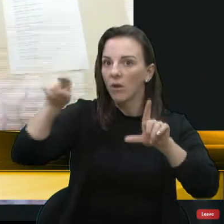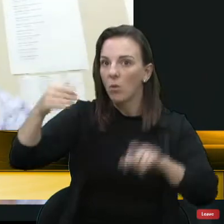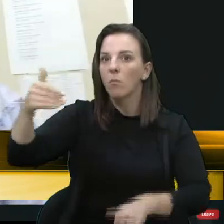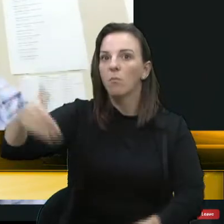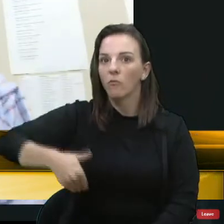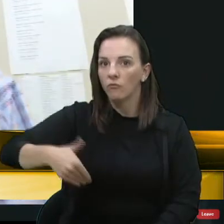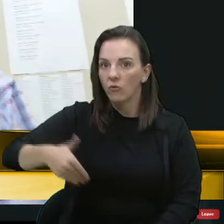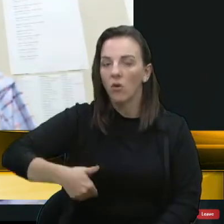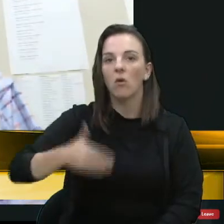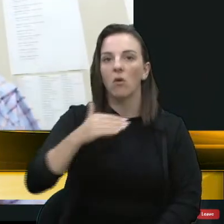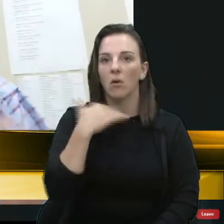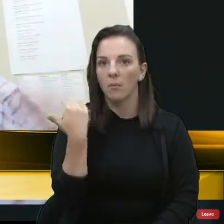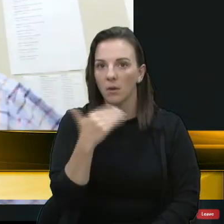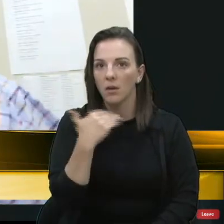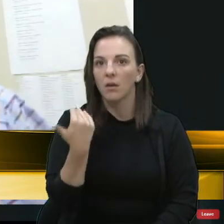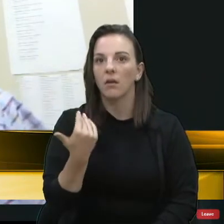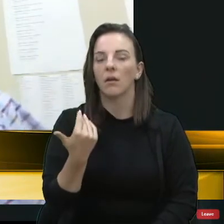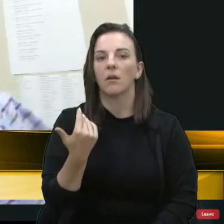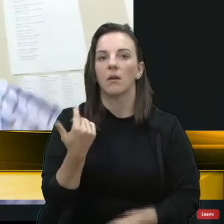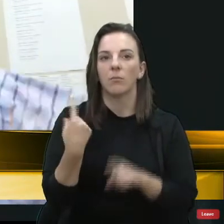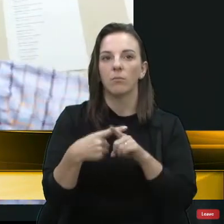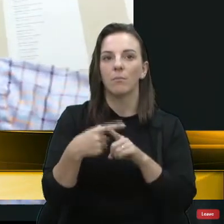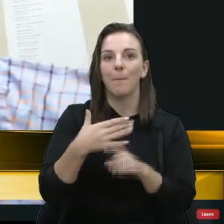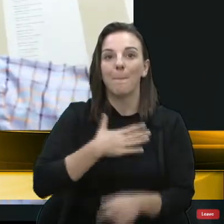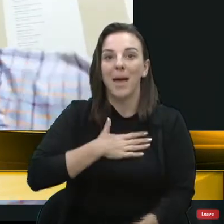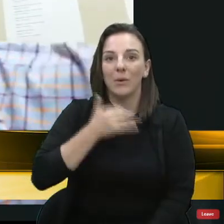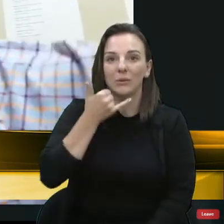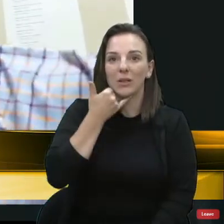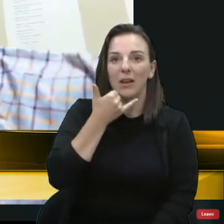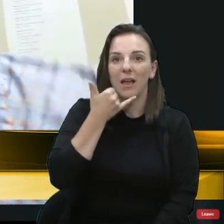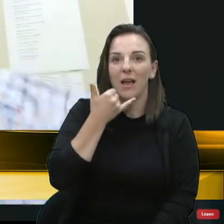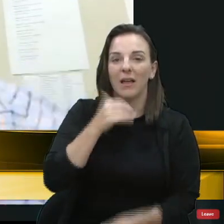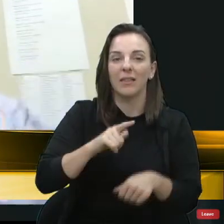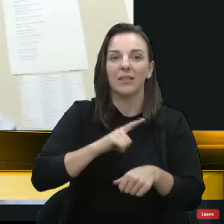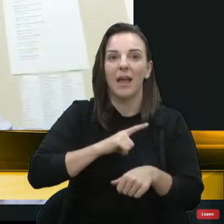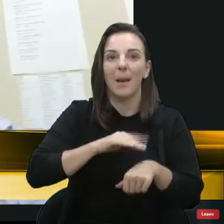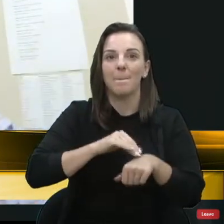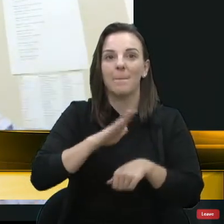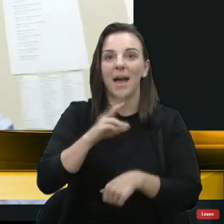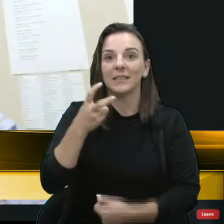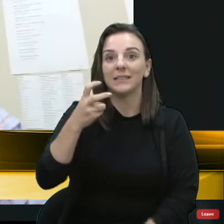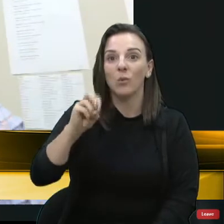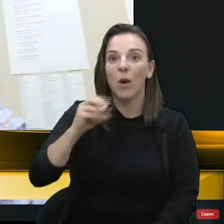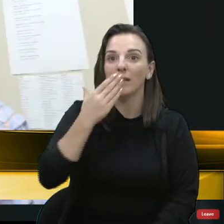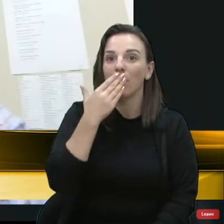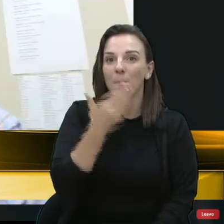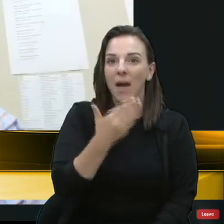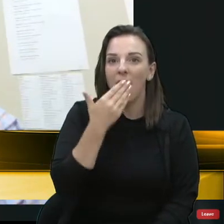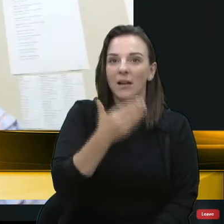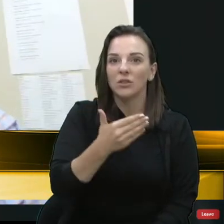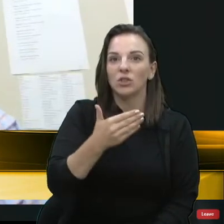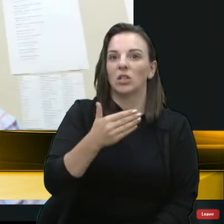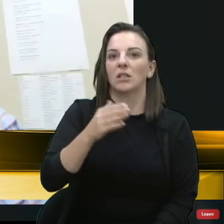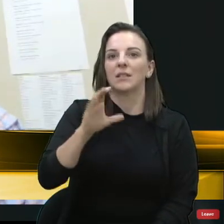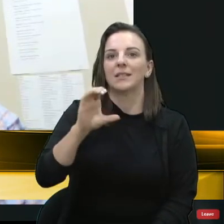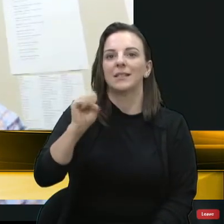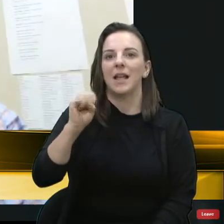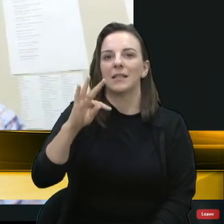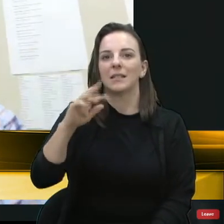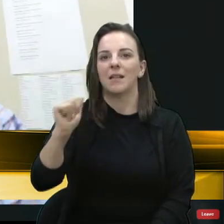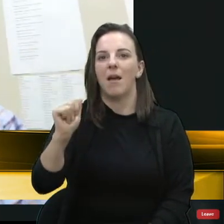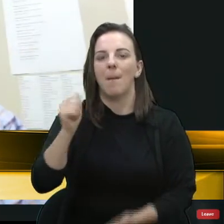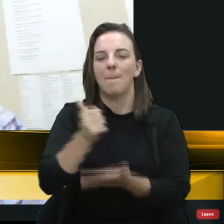ser... Eu não... Olha, o meu celular tem mais de 50 pedidos de cesta básica, com crianças em casa, pessoas que estão